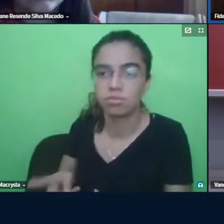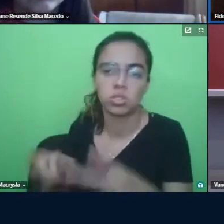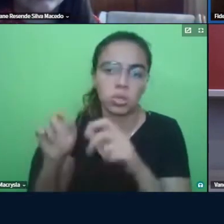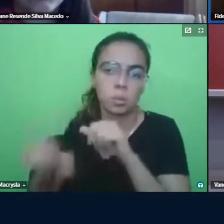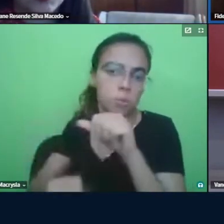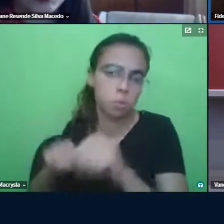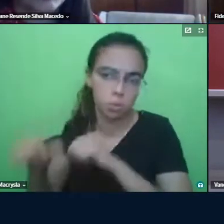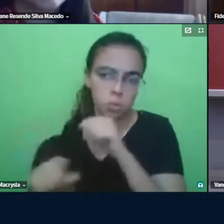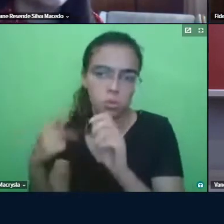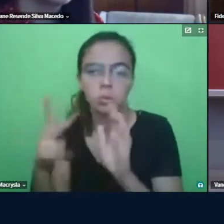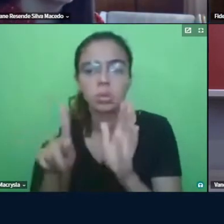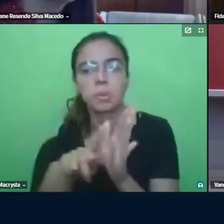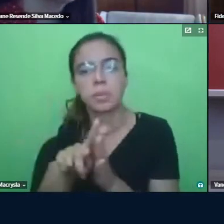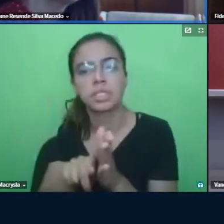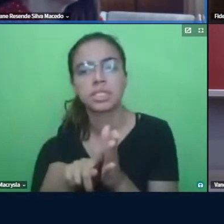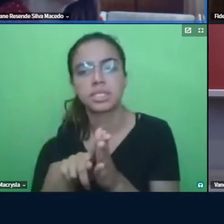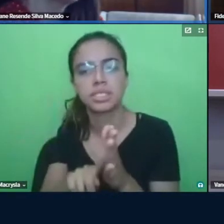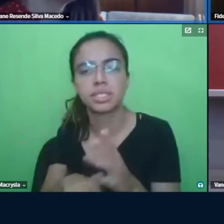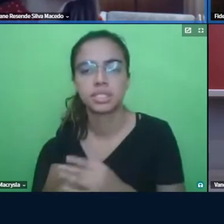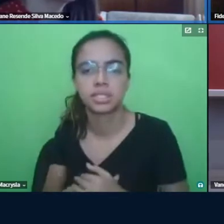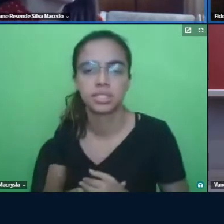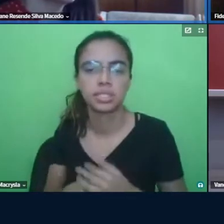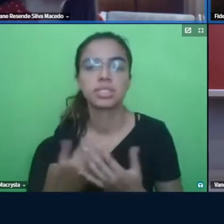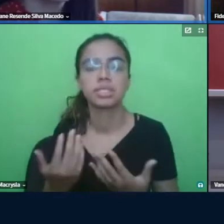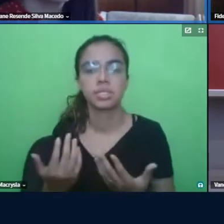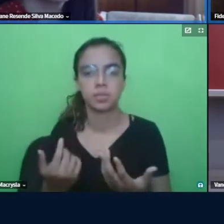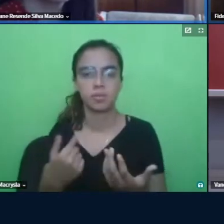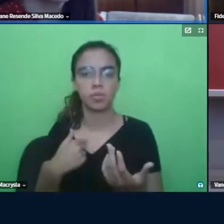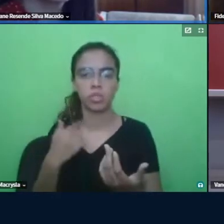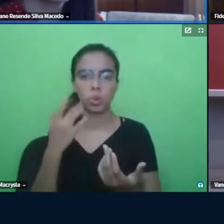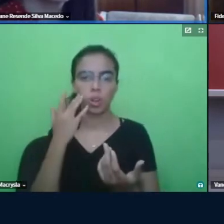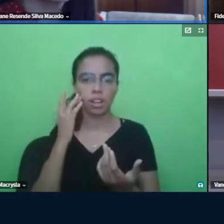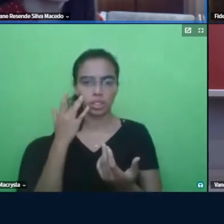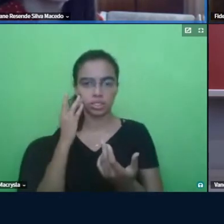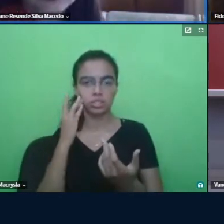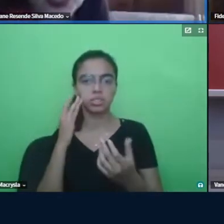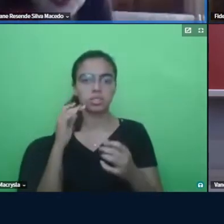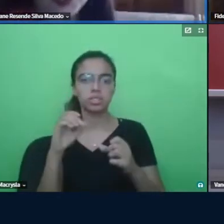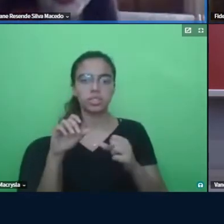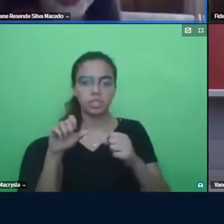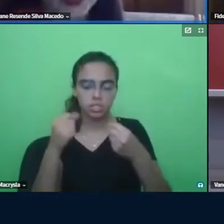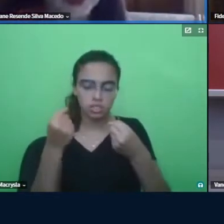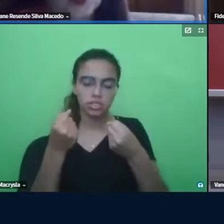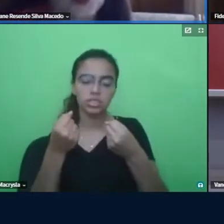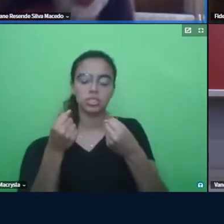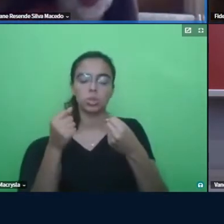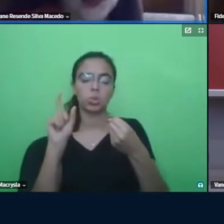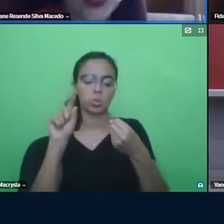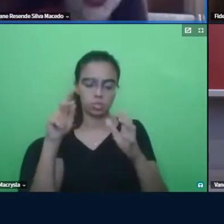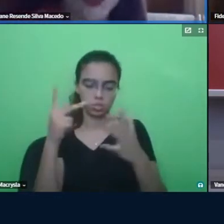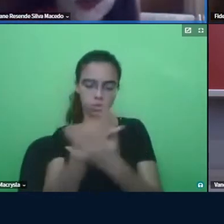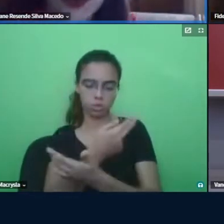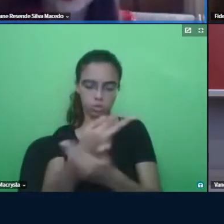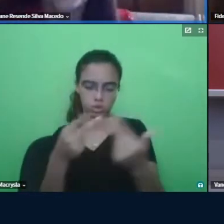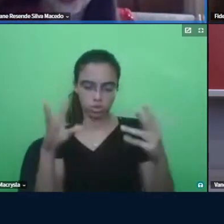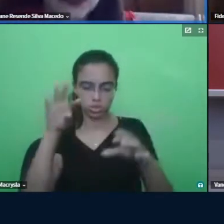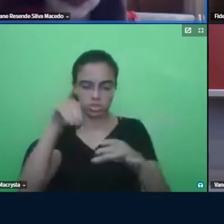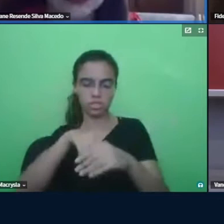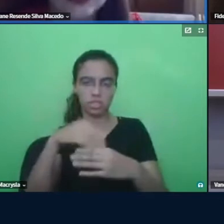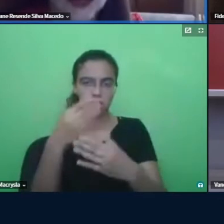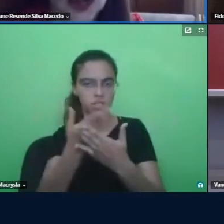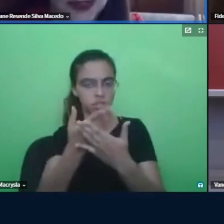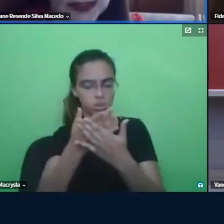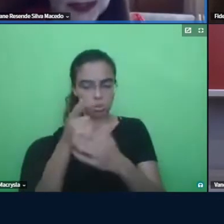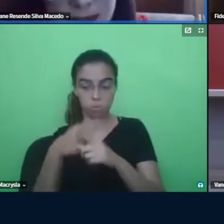tua pesquisa bom eu acho que em ações na própria sala de aula porque como ela começou com muito